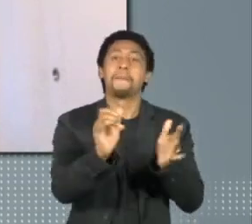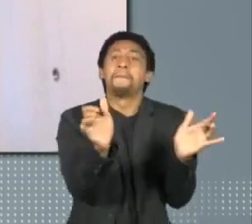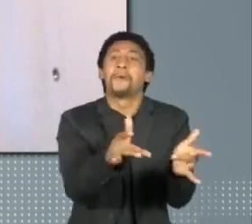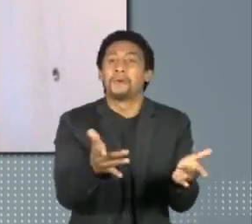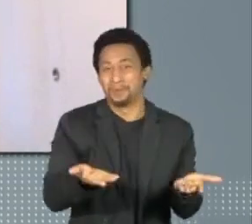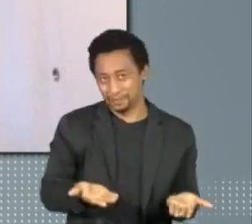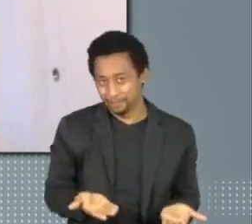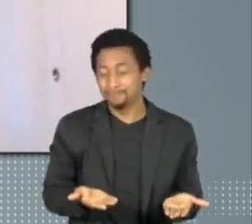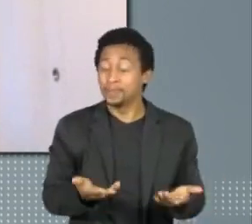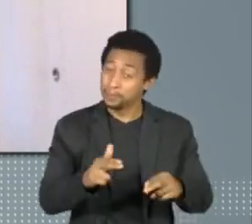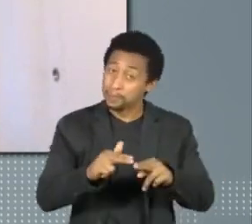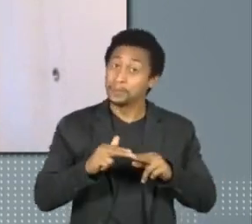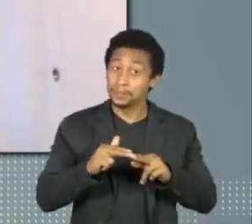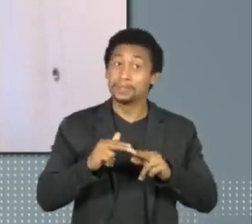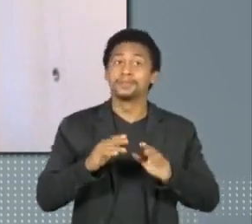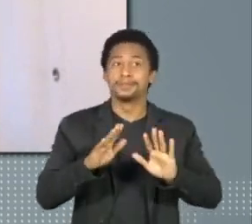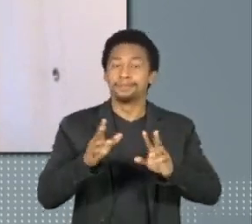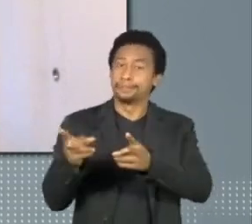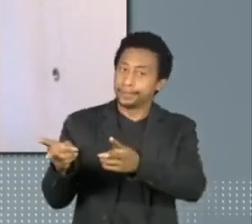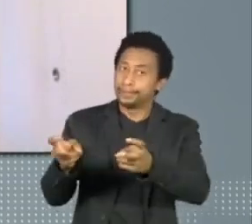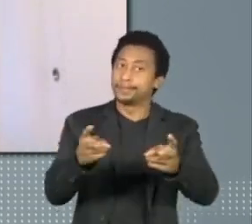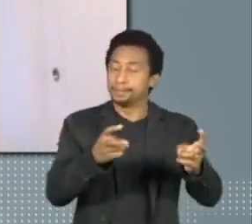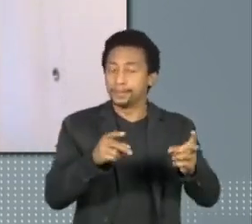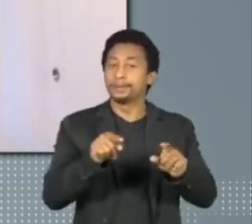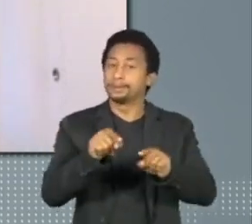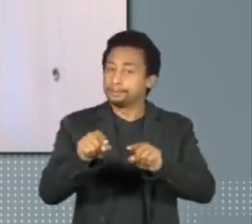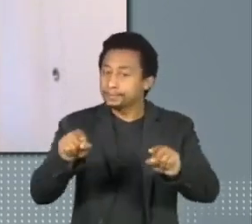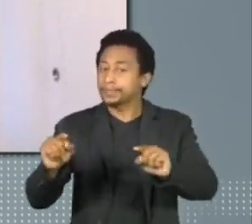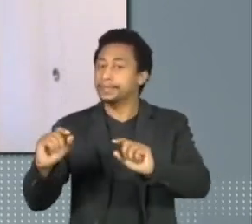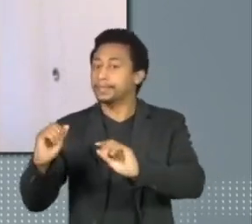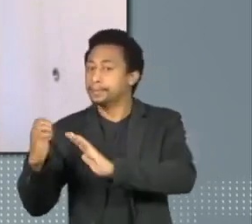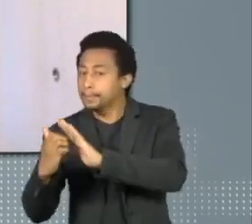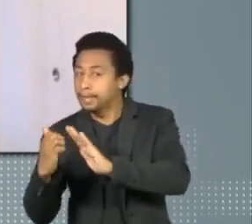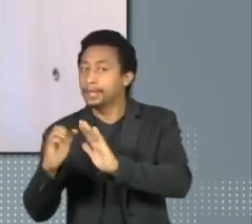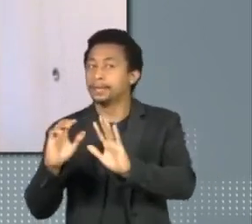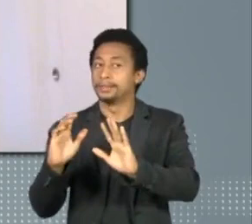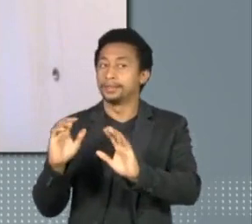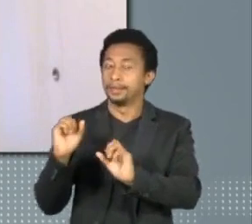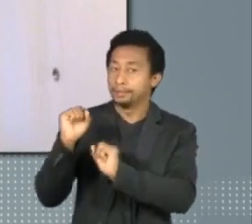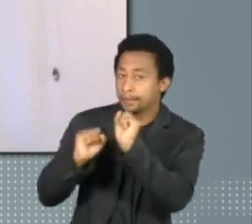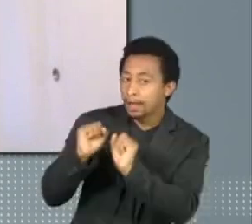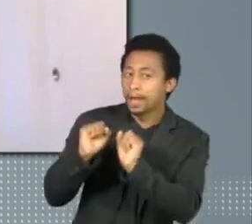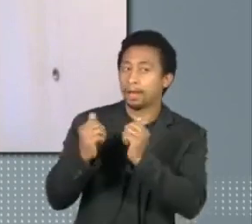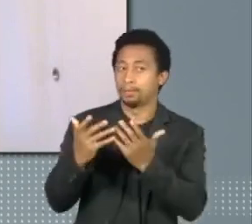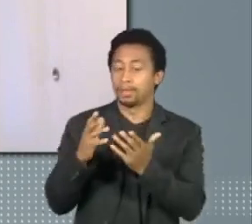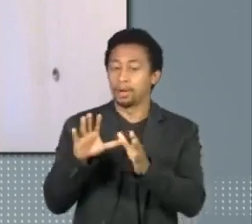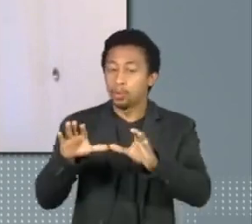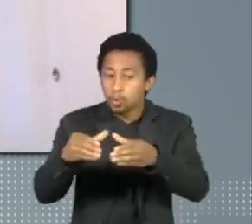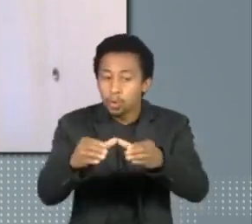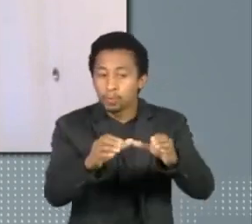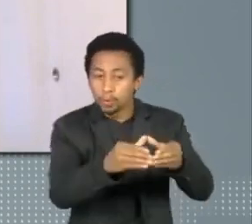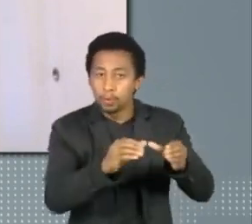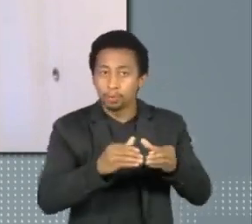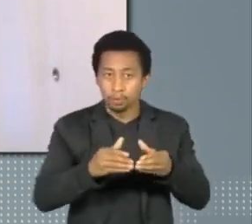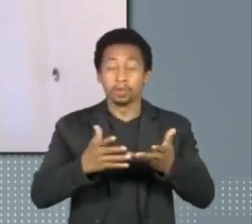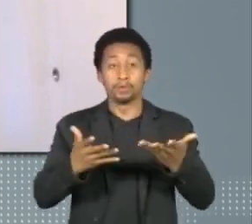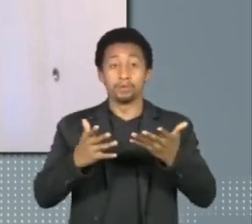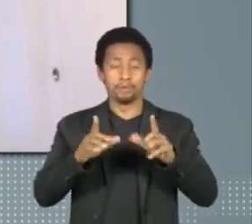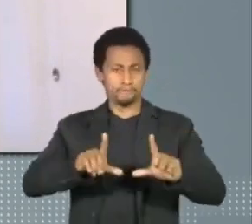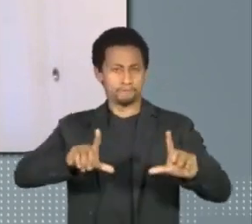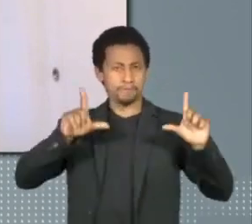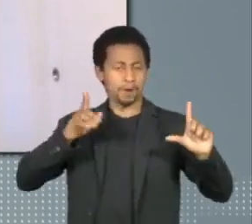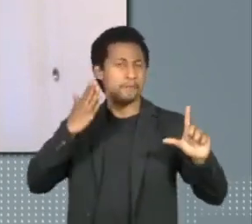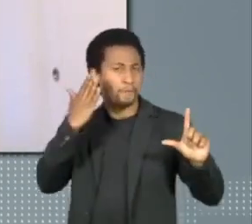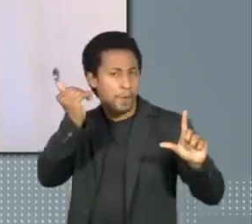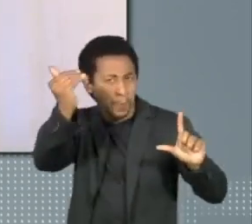as instituições e grupos mais profissionais ou de maior visibilidade, principalmente